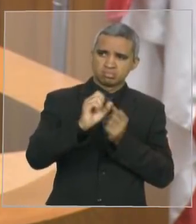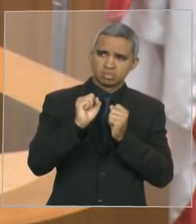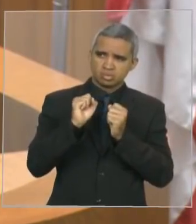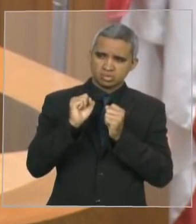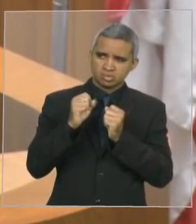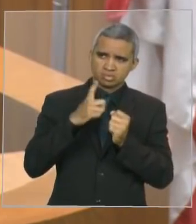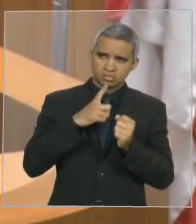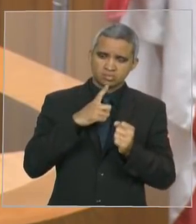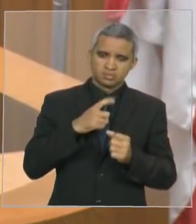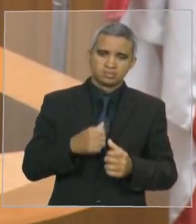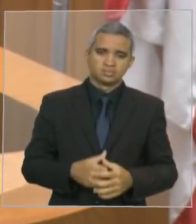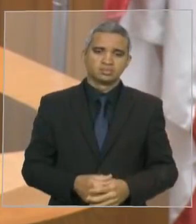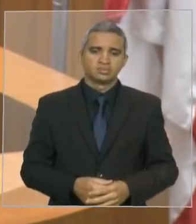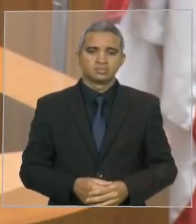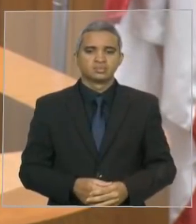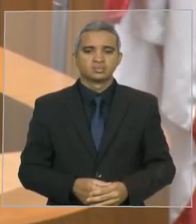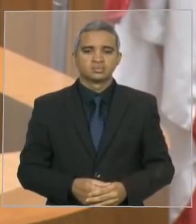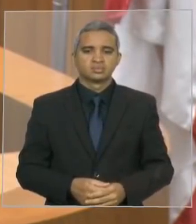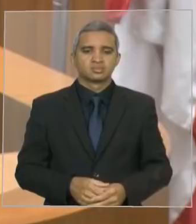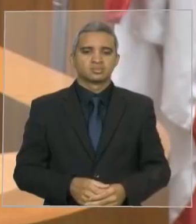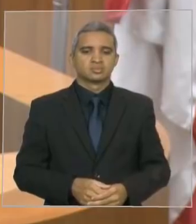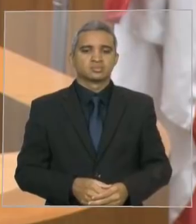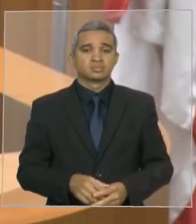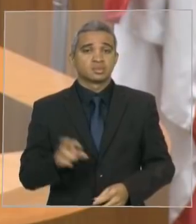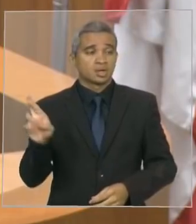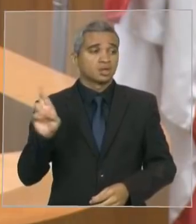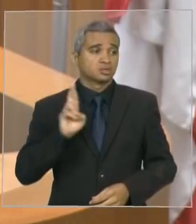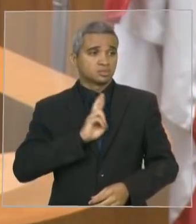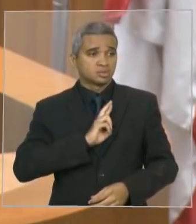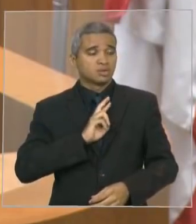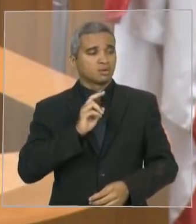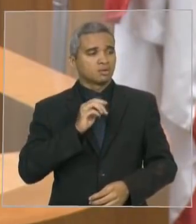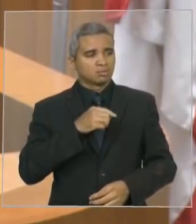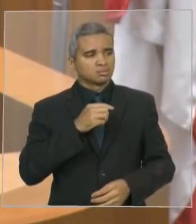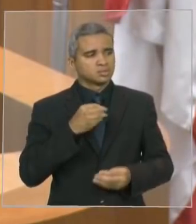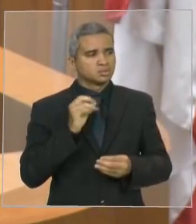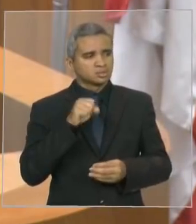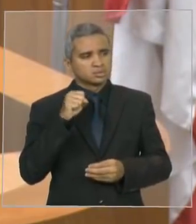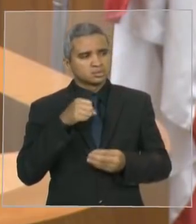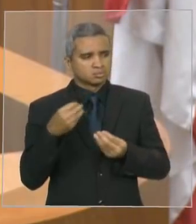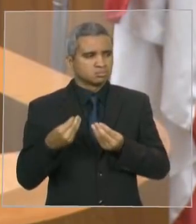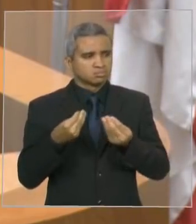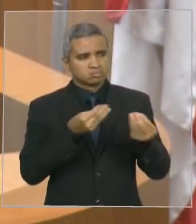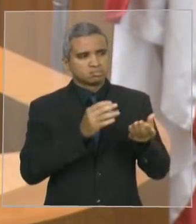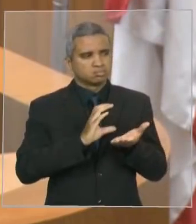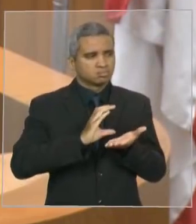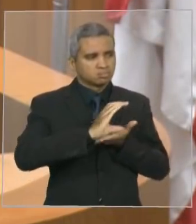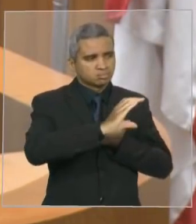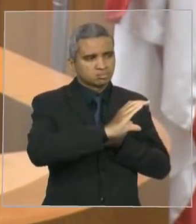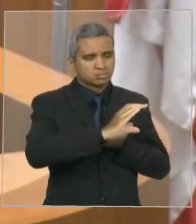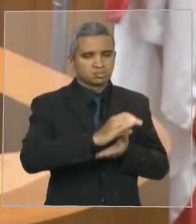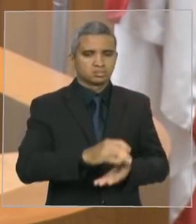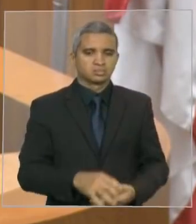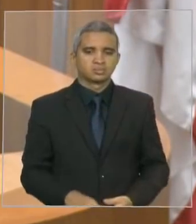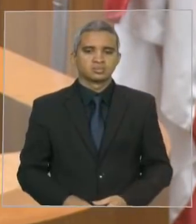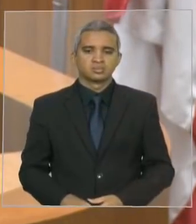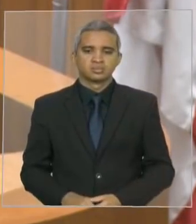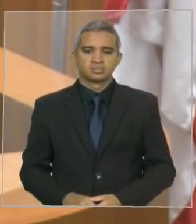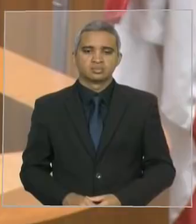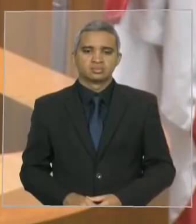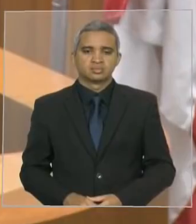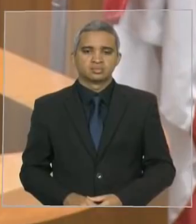Foi-me dito, então, que seria concedido para mim e esses valores